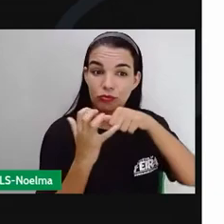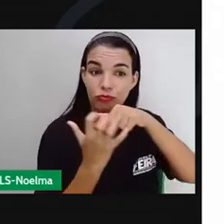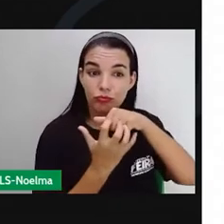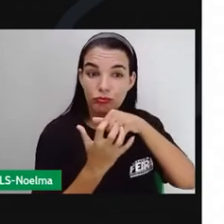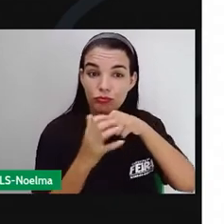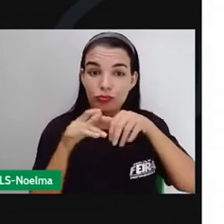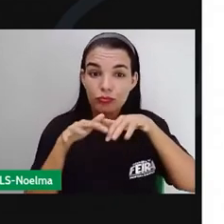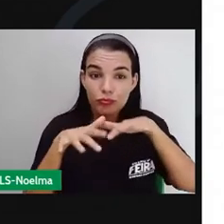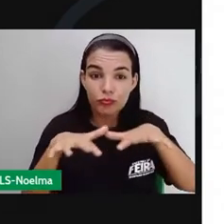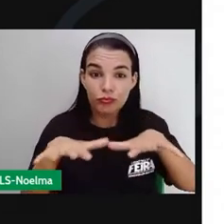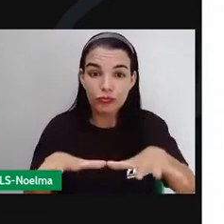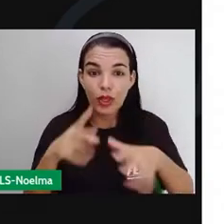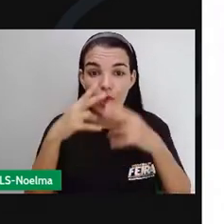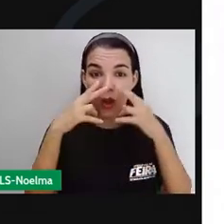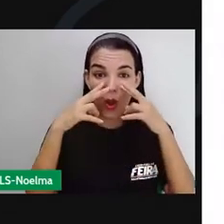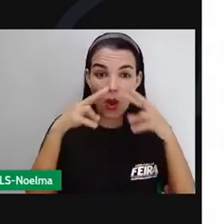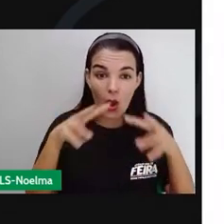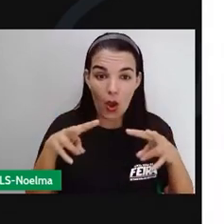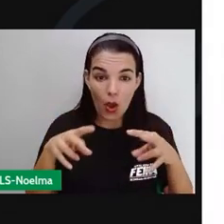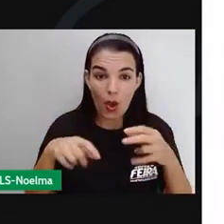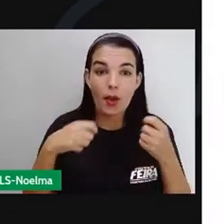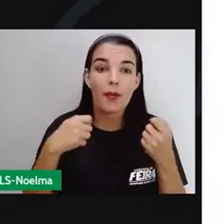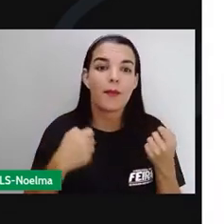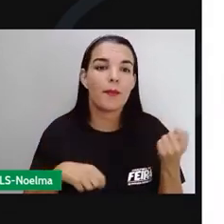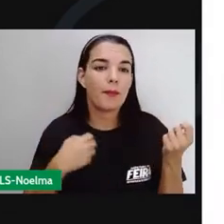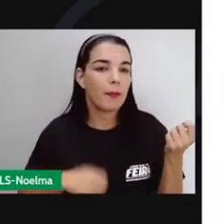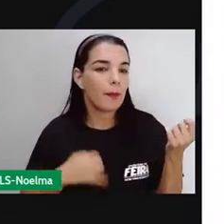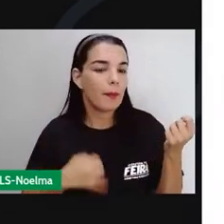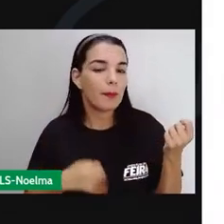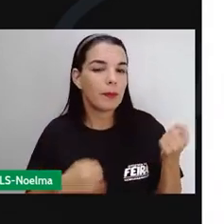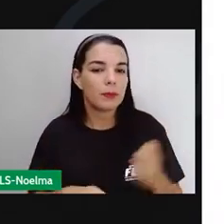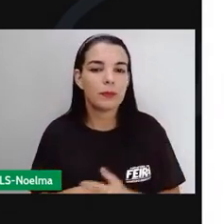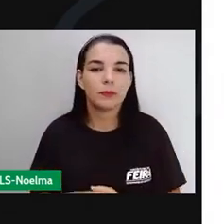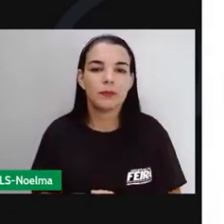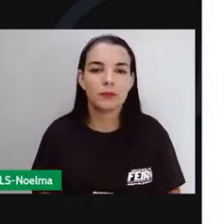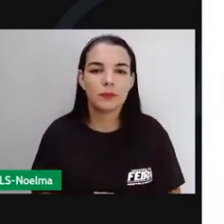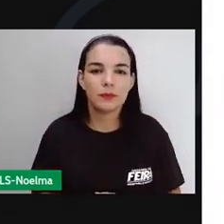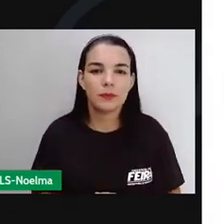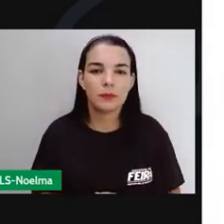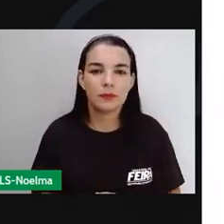inspirar ele, que ele vai fazer uma pintura com os pés nesse tecido. Olha, ele já está animado, hein? Pode, pode.